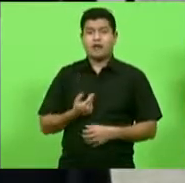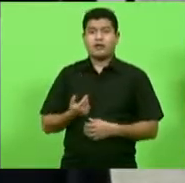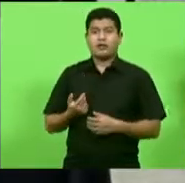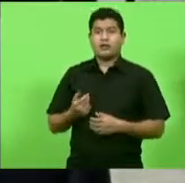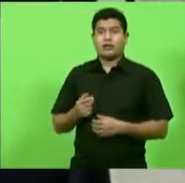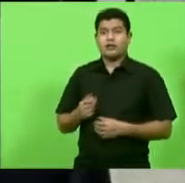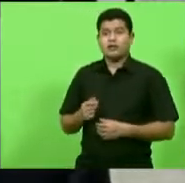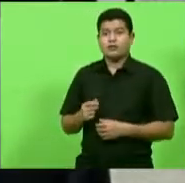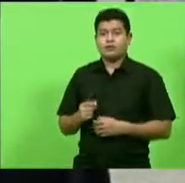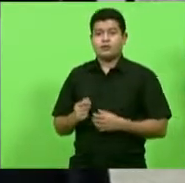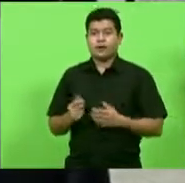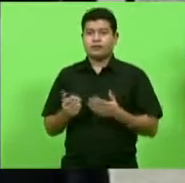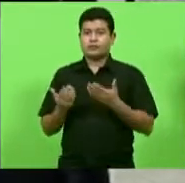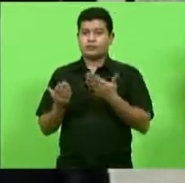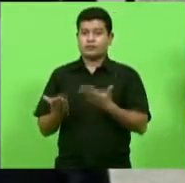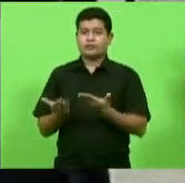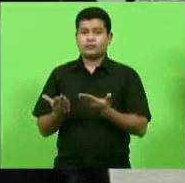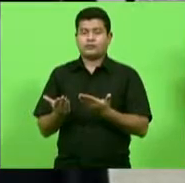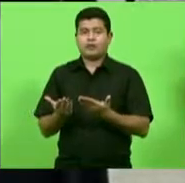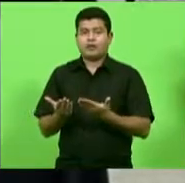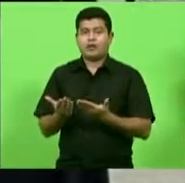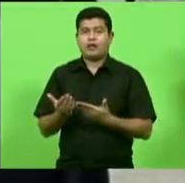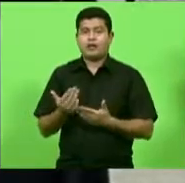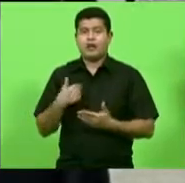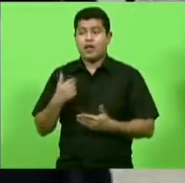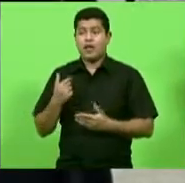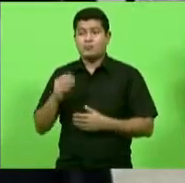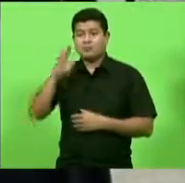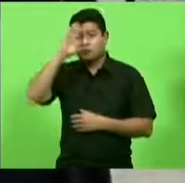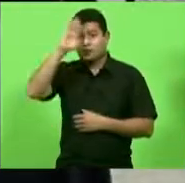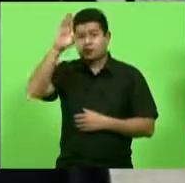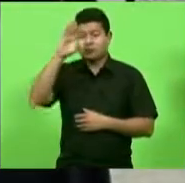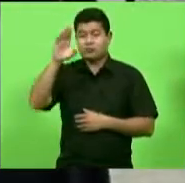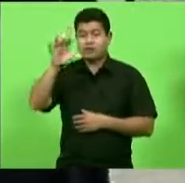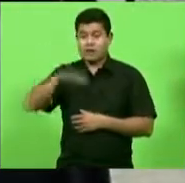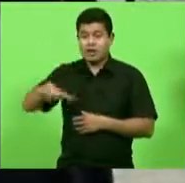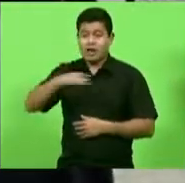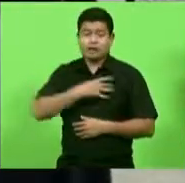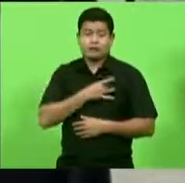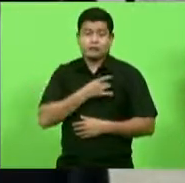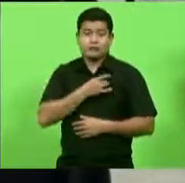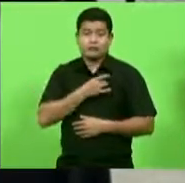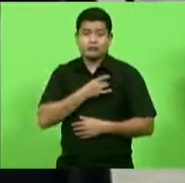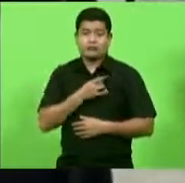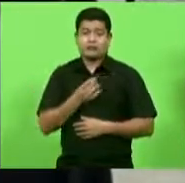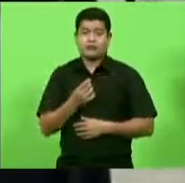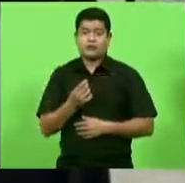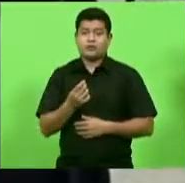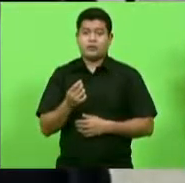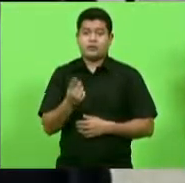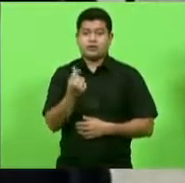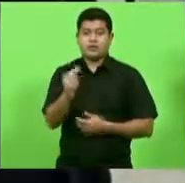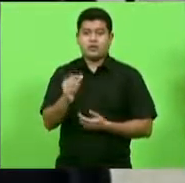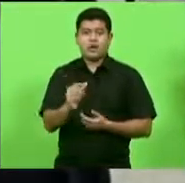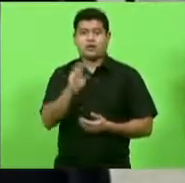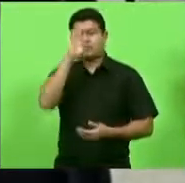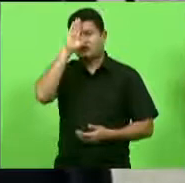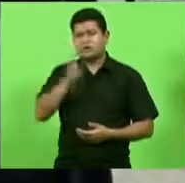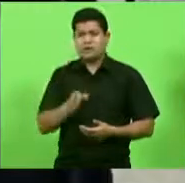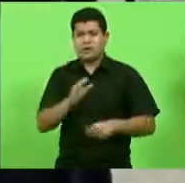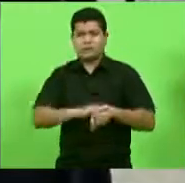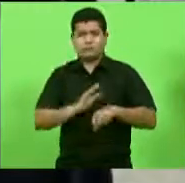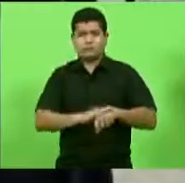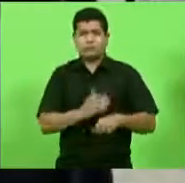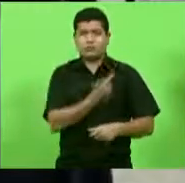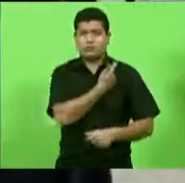faz nós com que essas estruturas principalmente da área filantrópica que não recebe diretamente recursos do estado